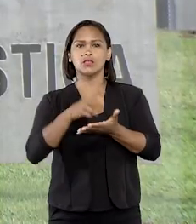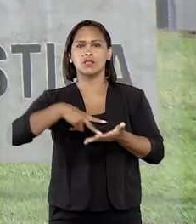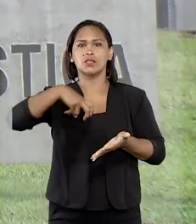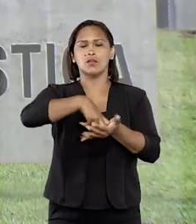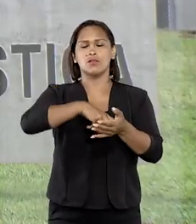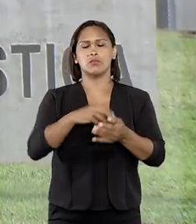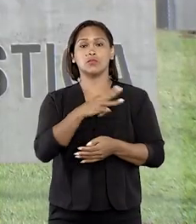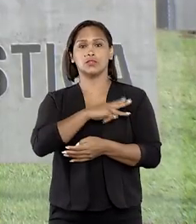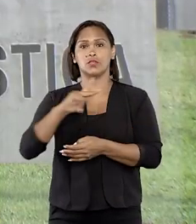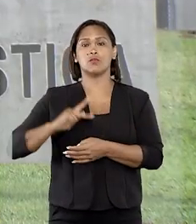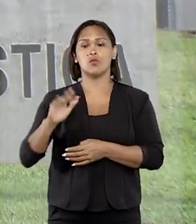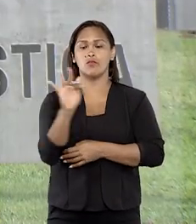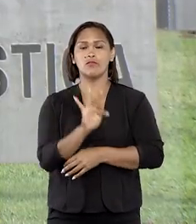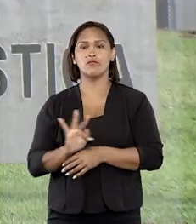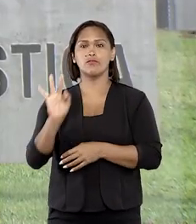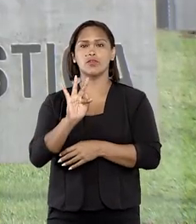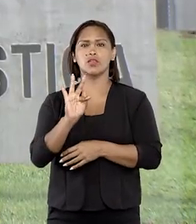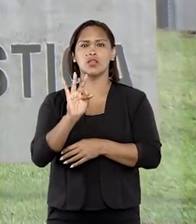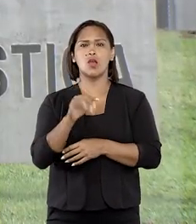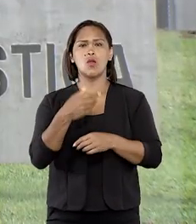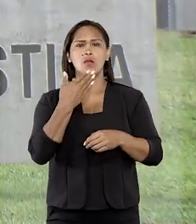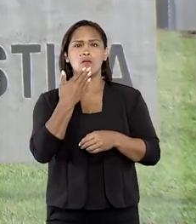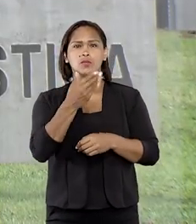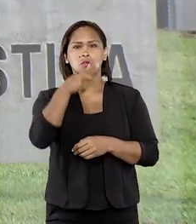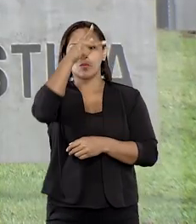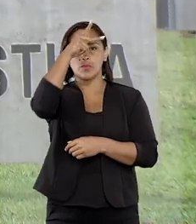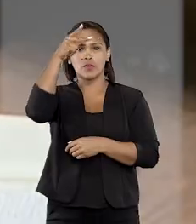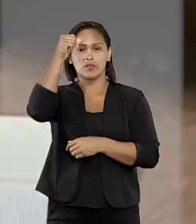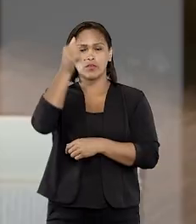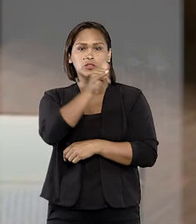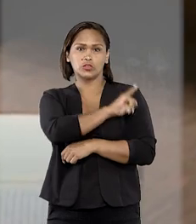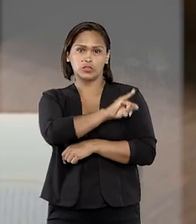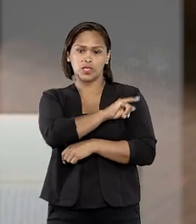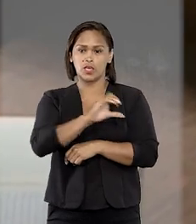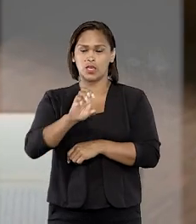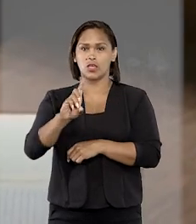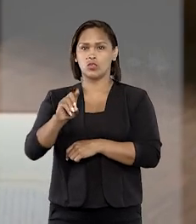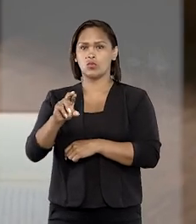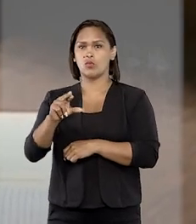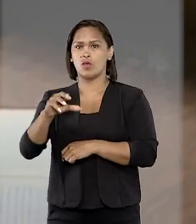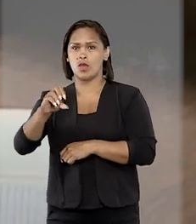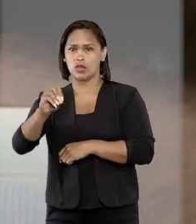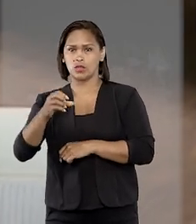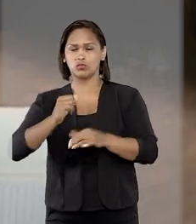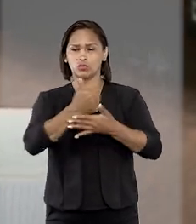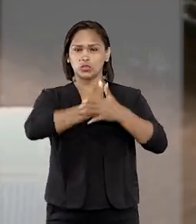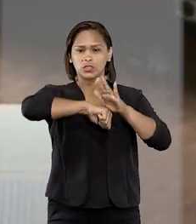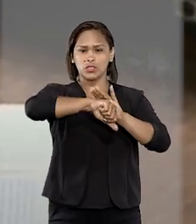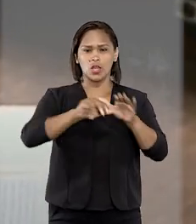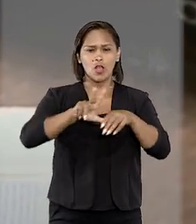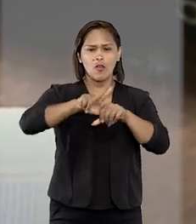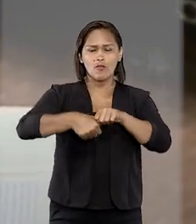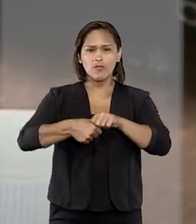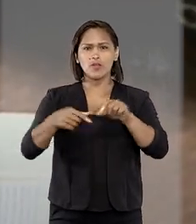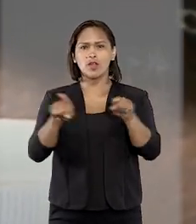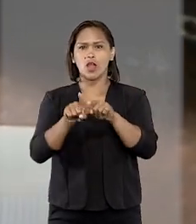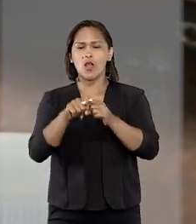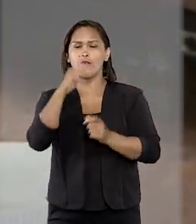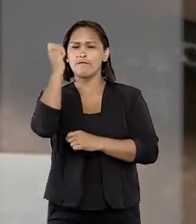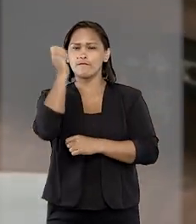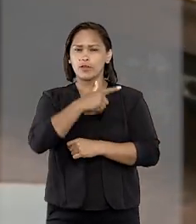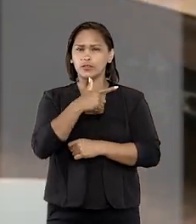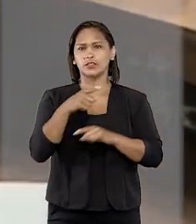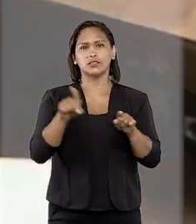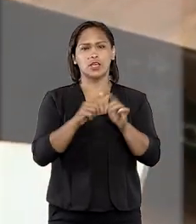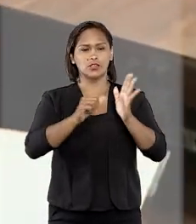a ação penal em que o Ministério Público Federal imputava ao prefeito do Rio de Janeiro, Eduardo Paes, os crimes de fraude à licitação,